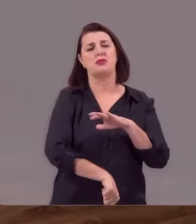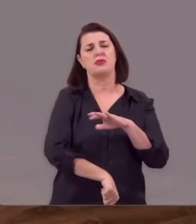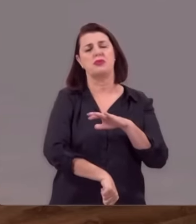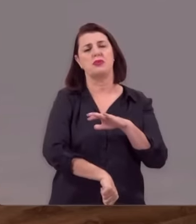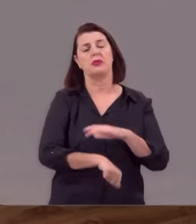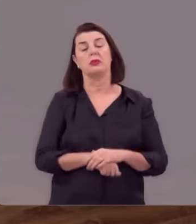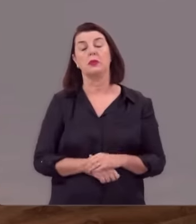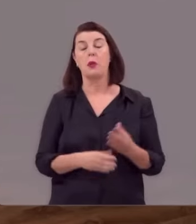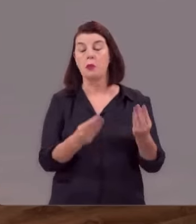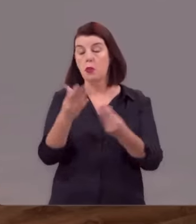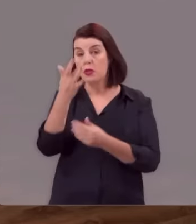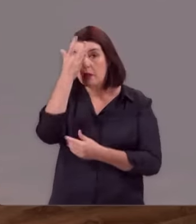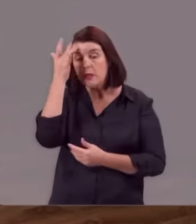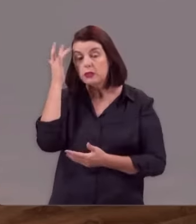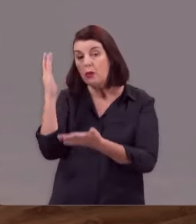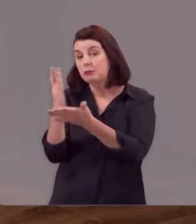nessa cobiça,